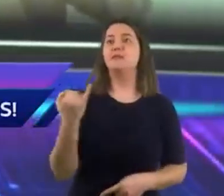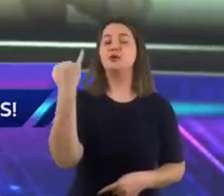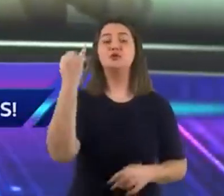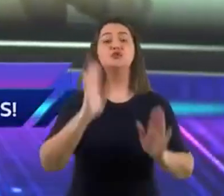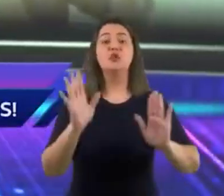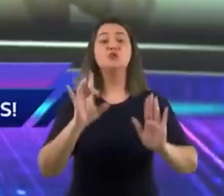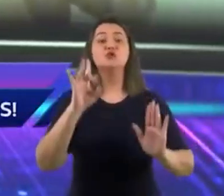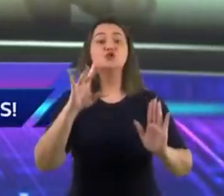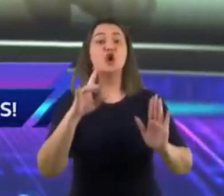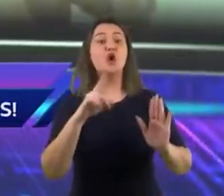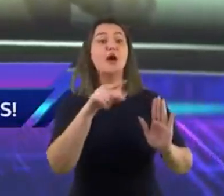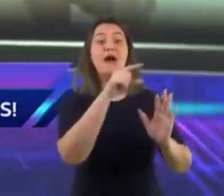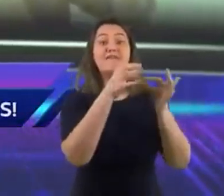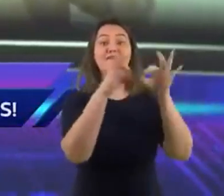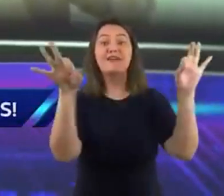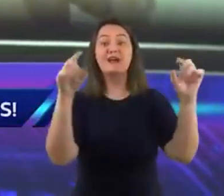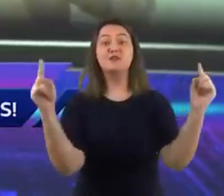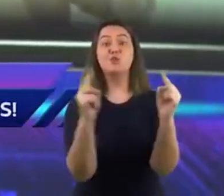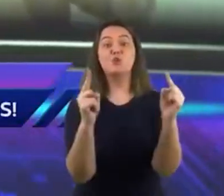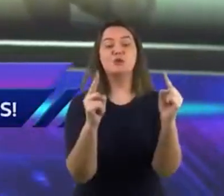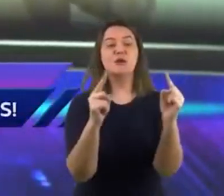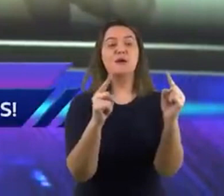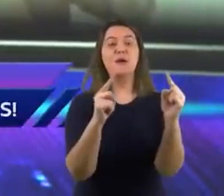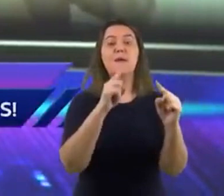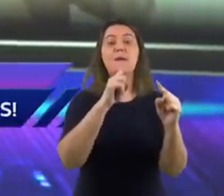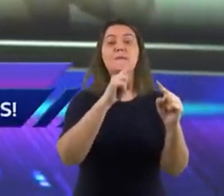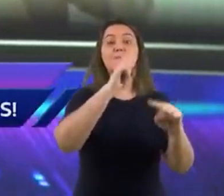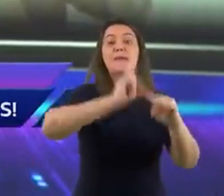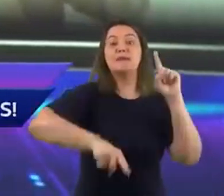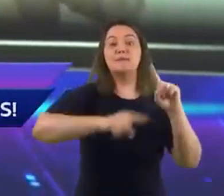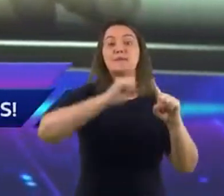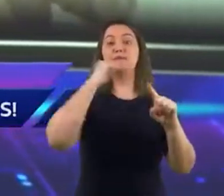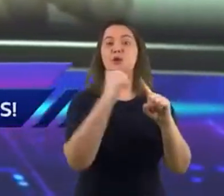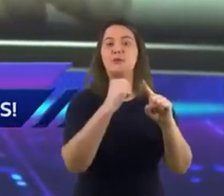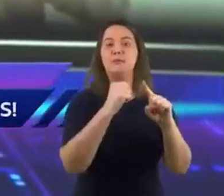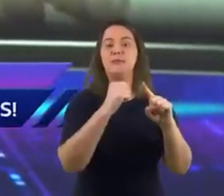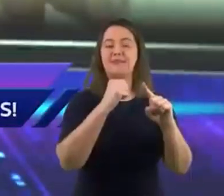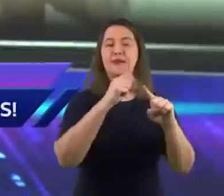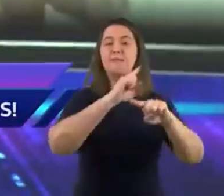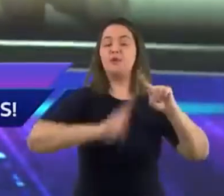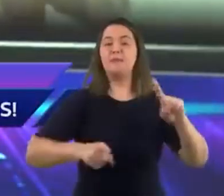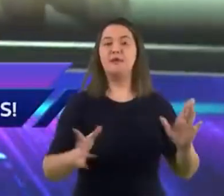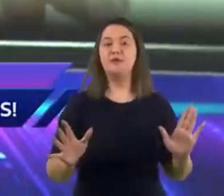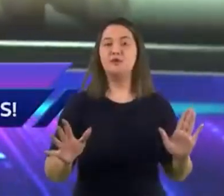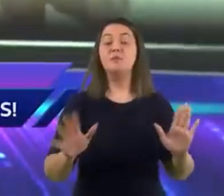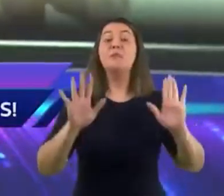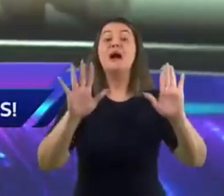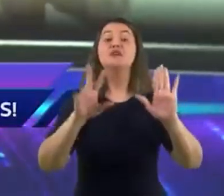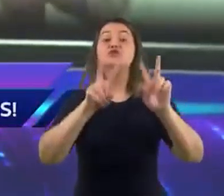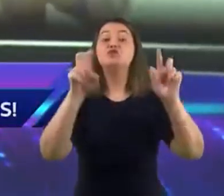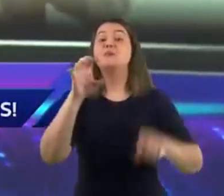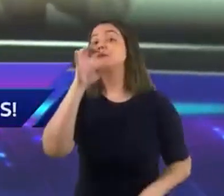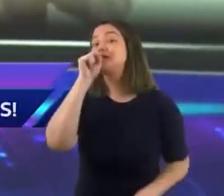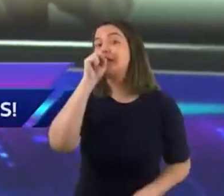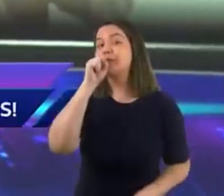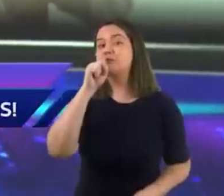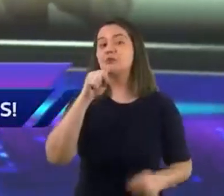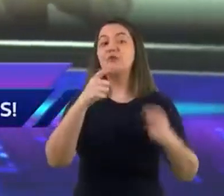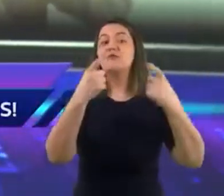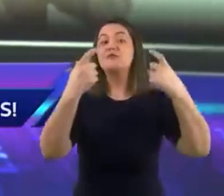é isso, agora quando chega no sábado, diz assim ó, lembra-te do dia de sábado